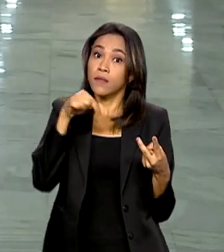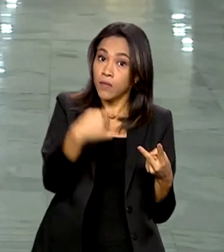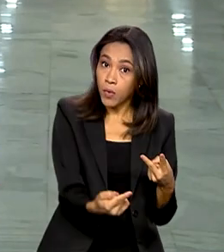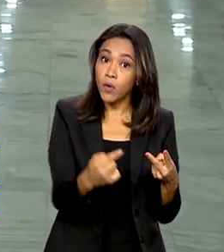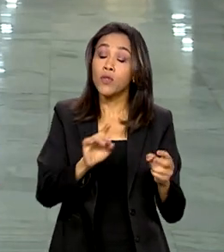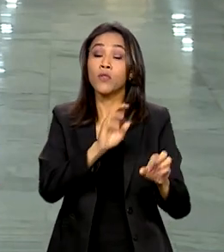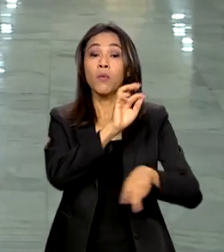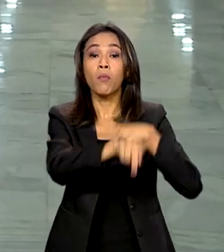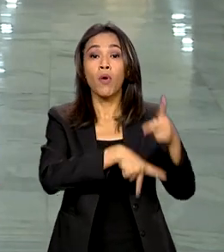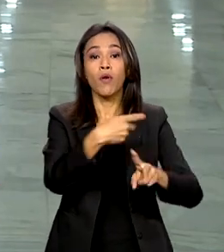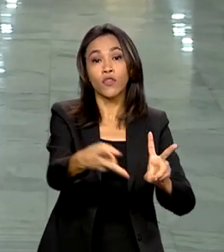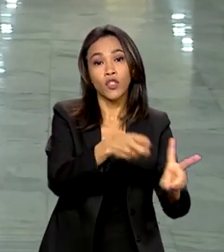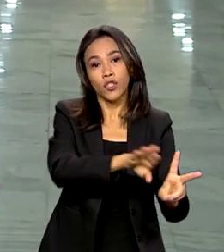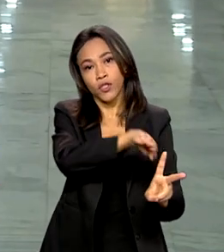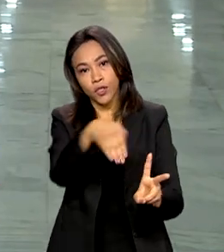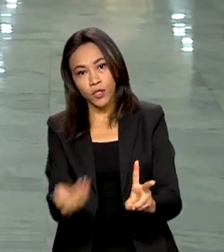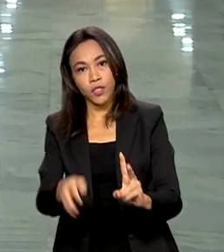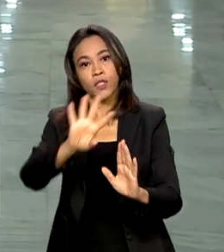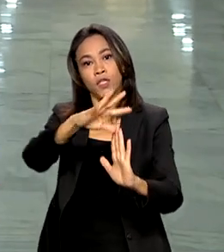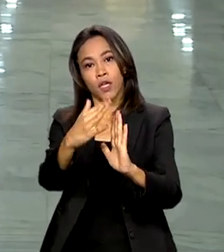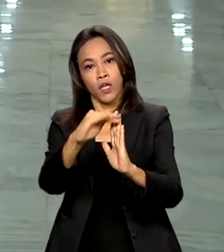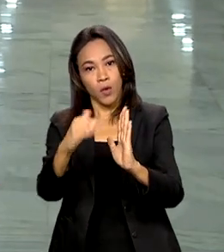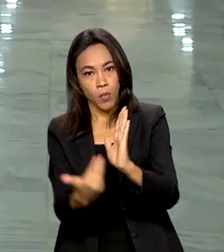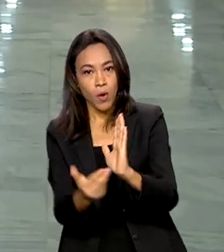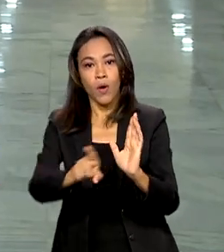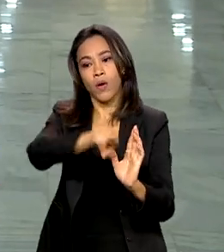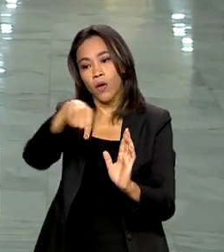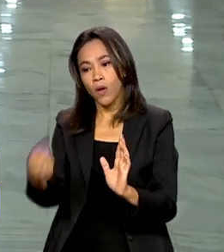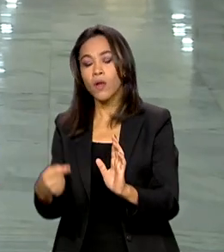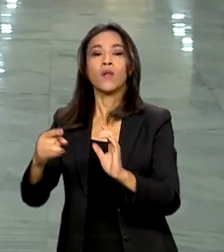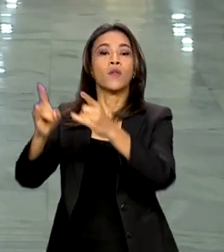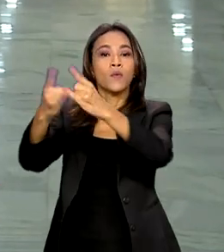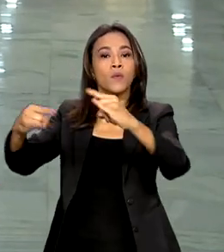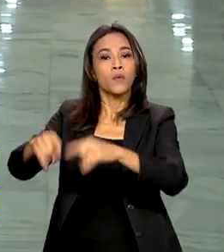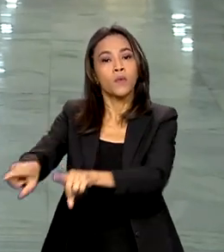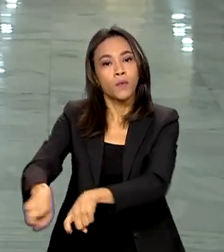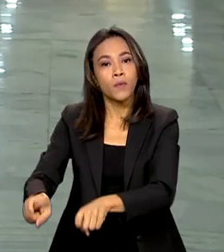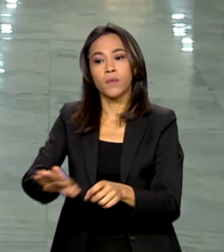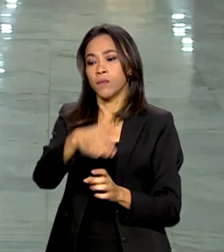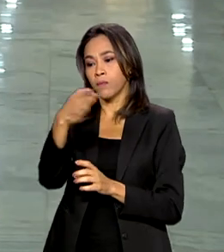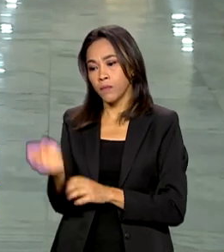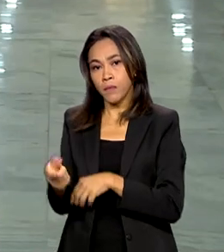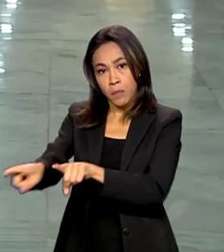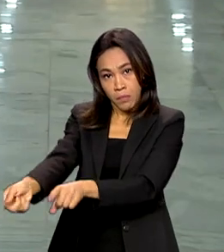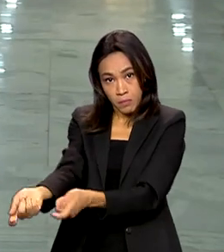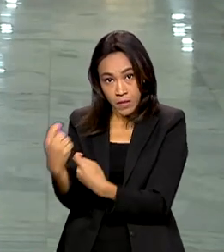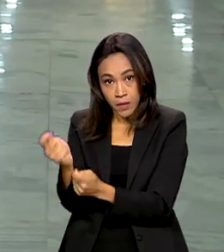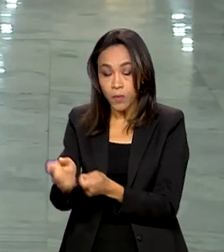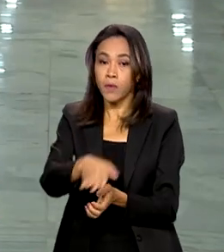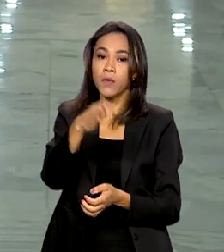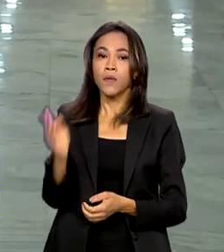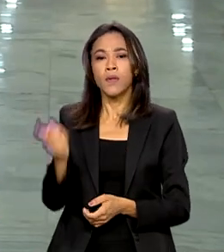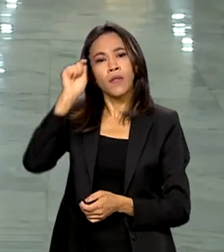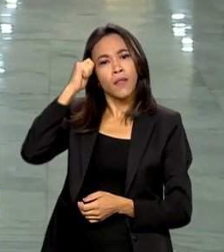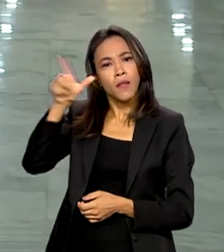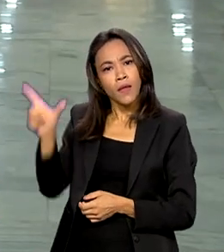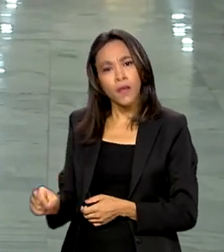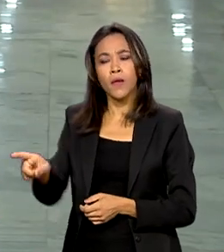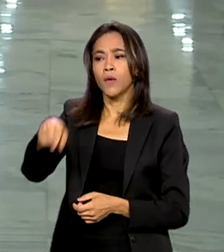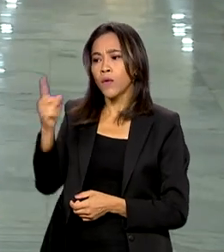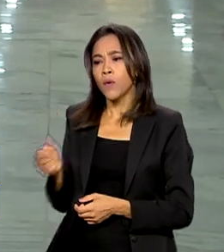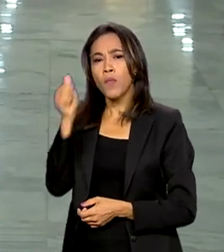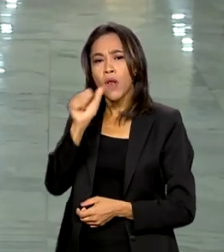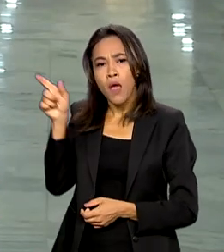os povos indígenas, quilombolas, assentados da reforma agrária, pescadores, negros, mulheres, juventude rural,